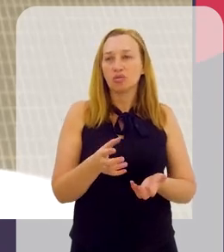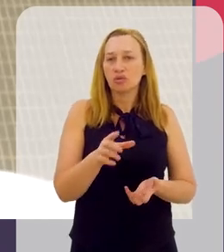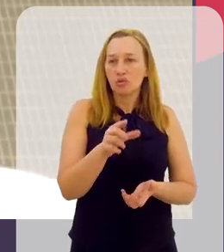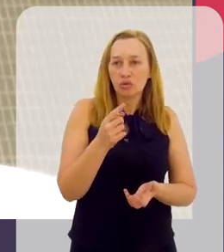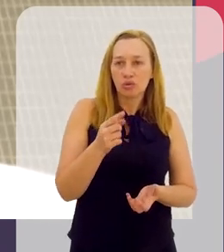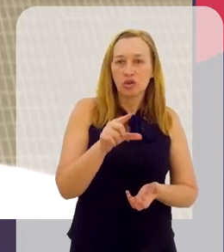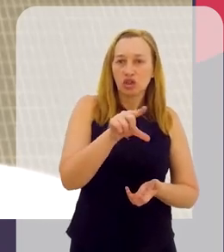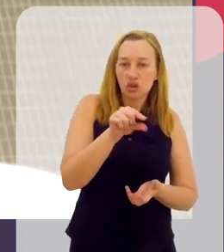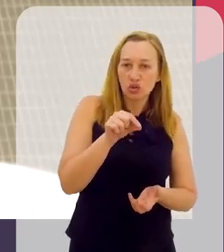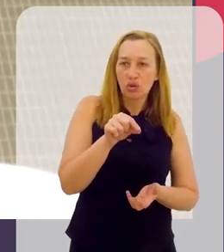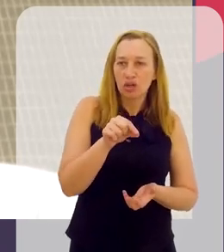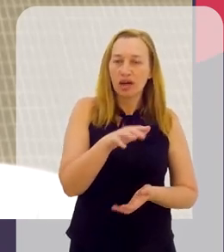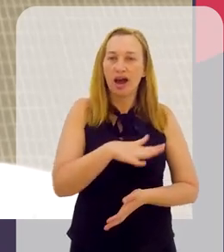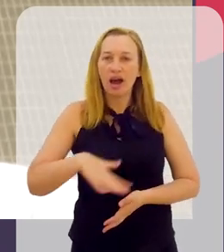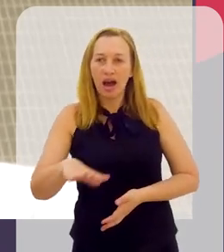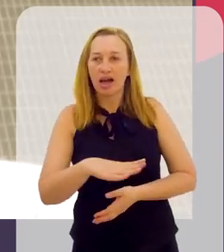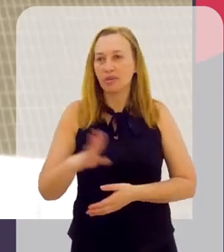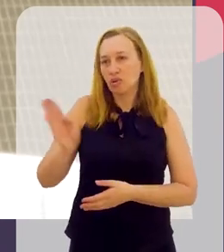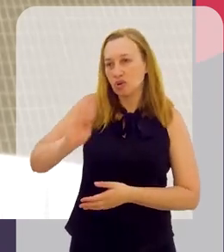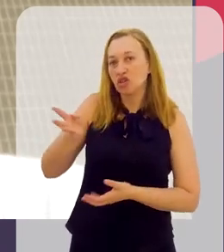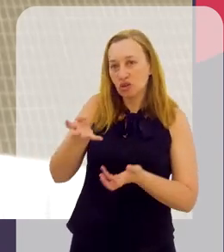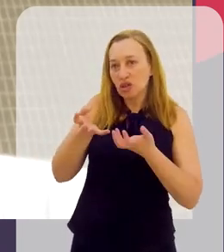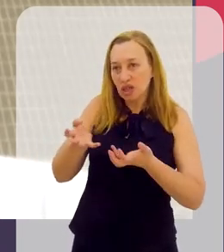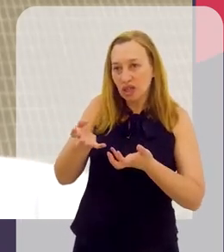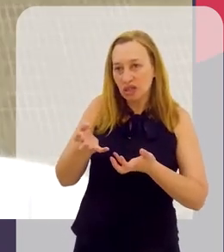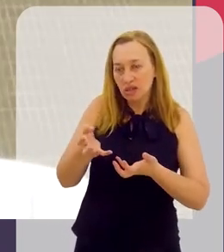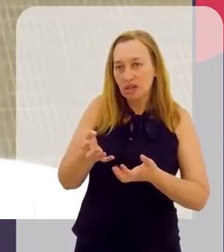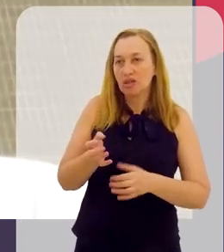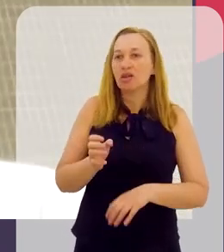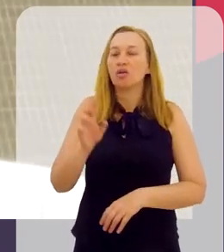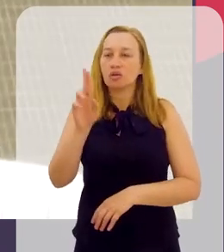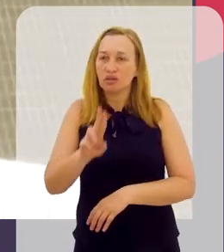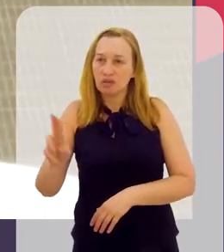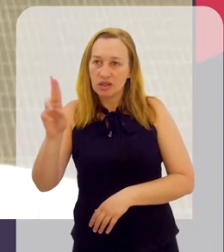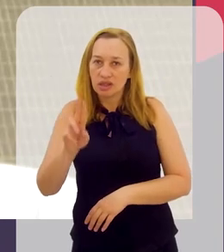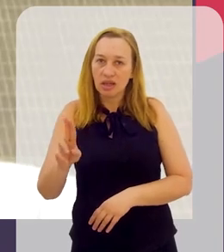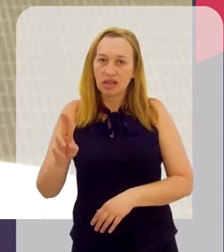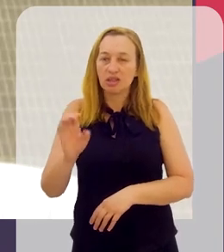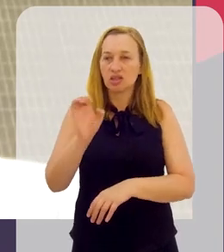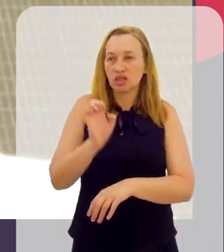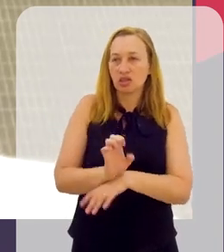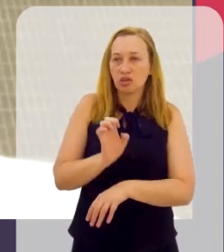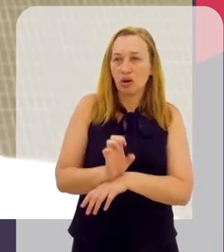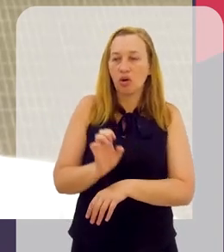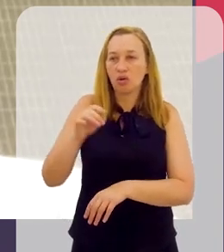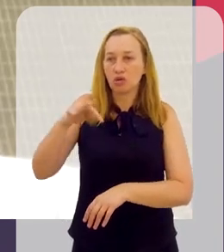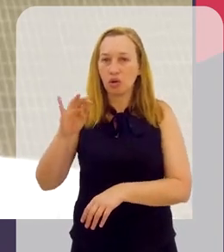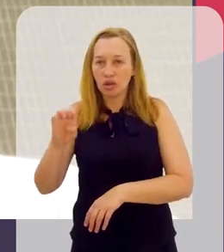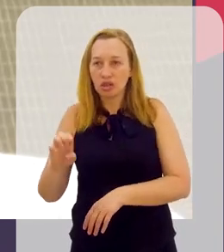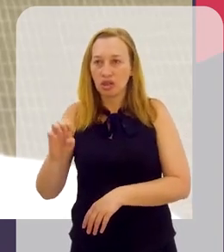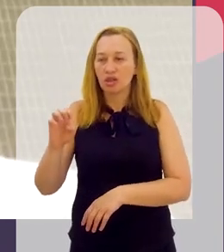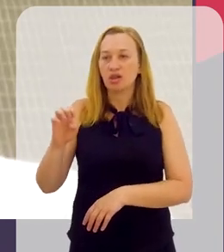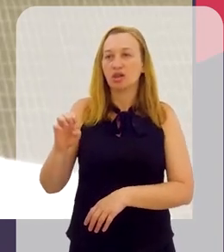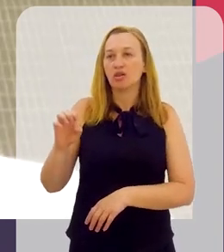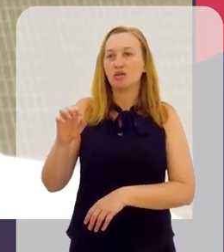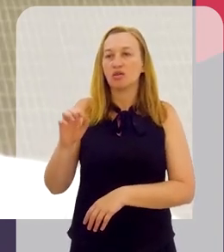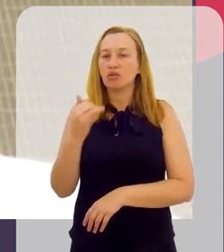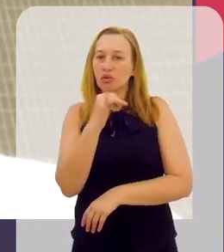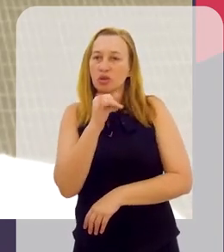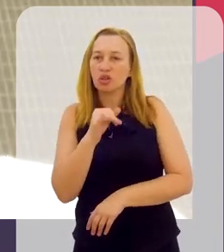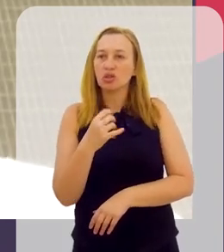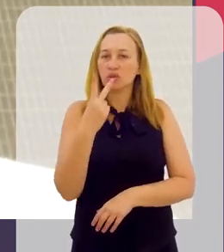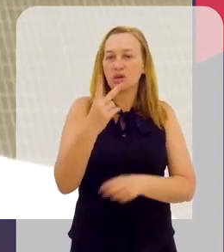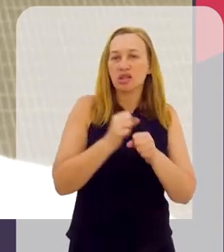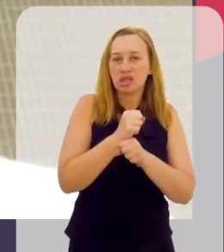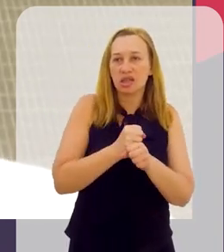área que eu queria, né? Que era a biologia. E fui para a UENF, a Universidade Estadual Norte Fluminense. E aí, fiquei esses dois anos de